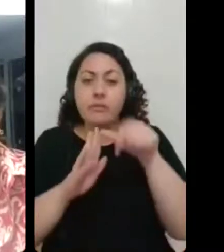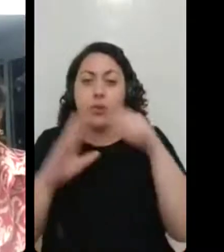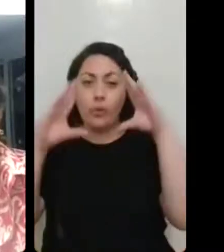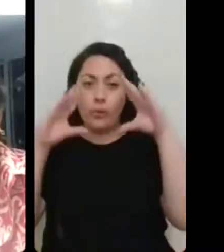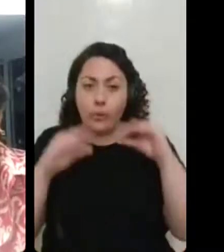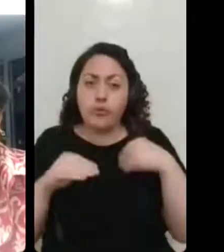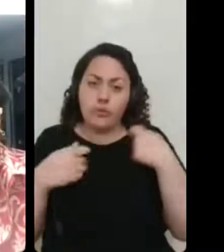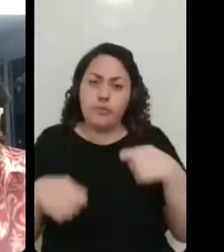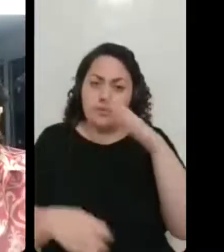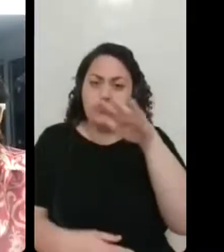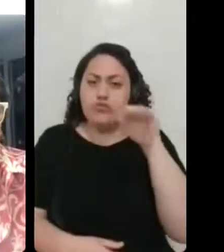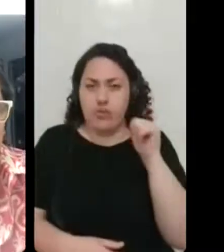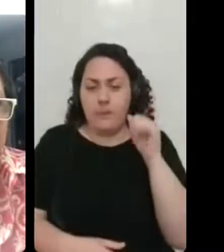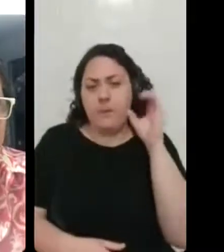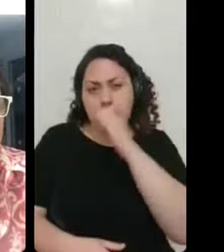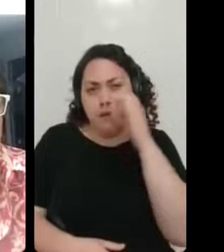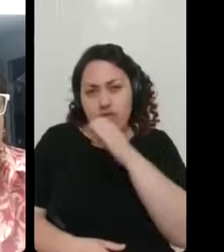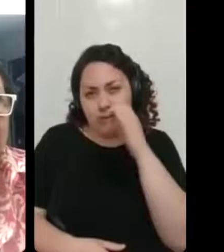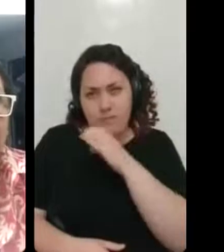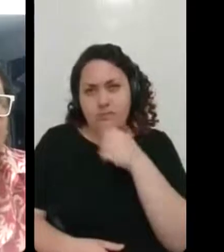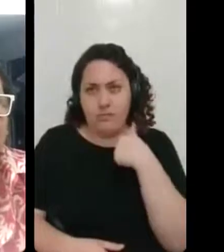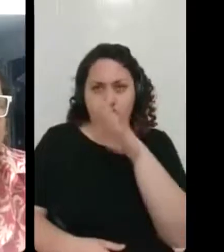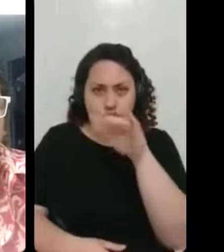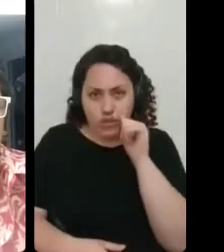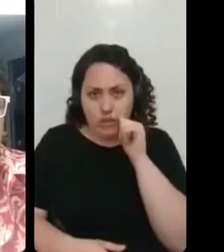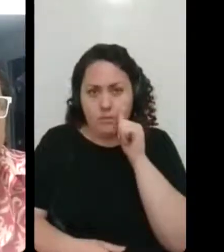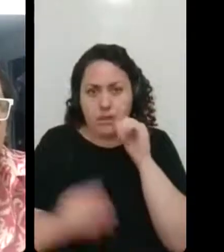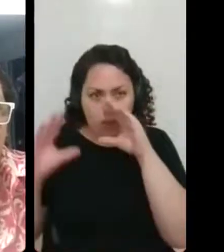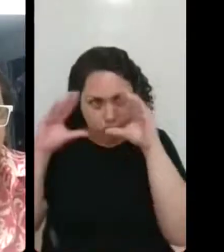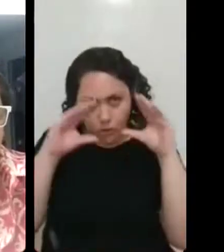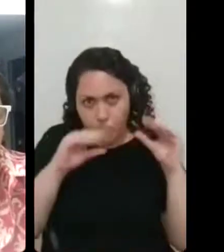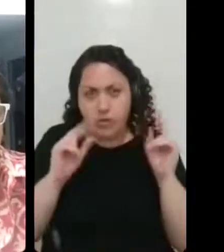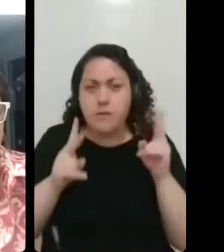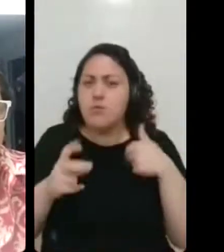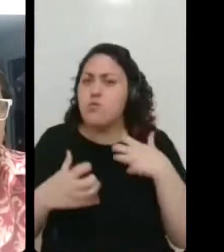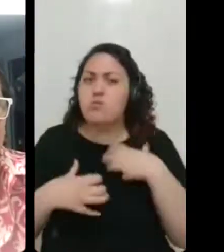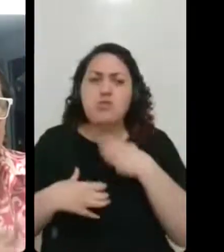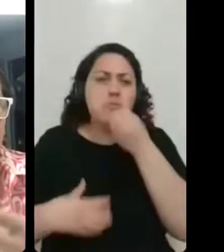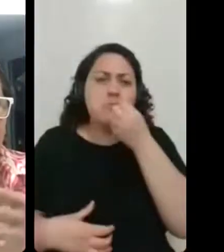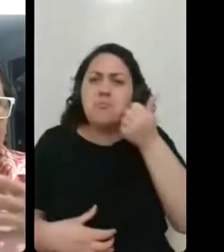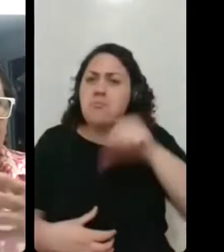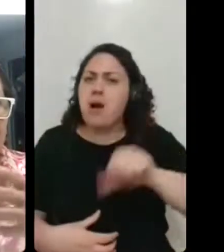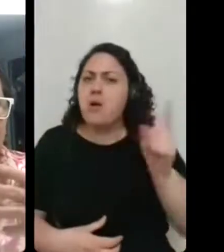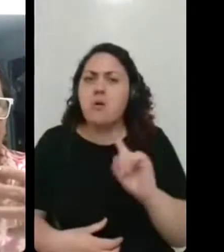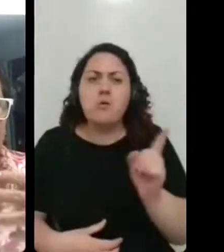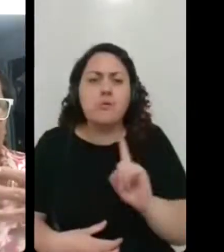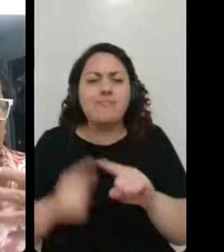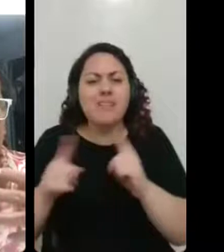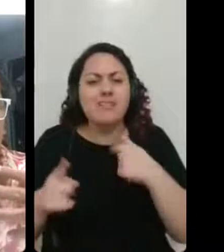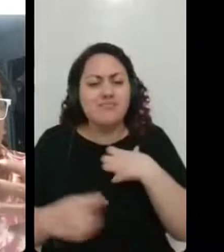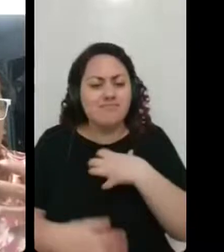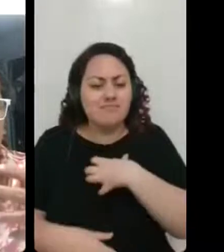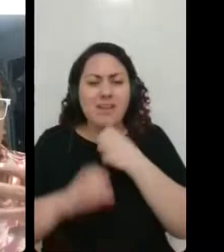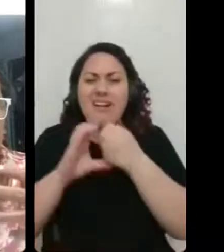a emergência médica, eu não me sentia mal, mas eu tive um sintoma